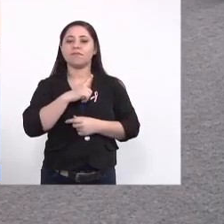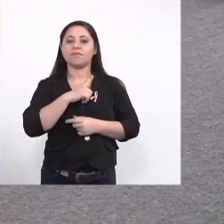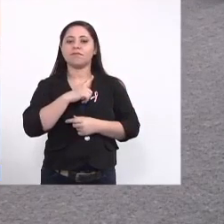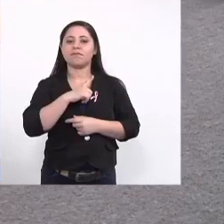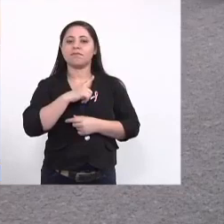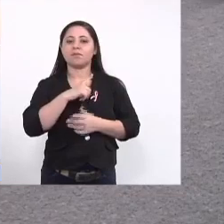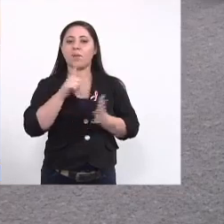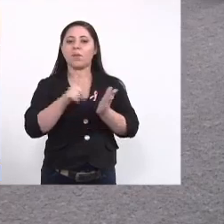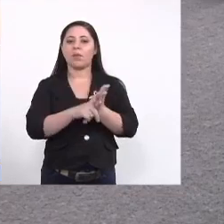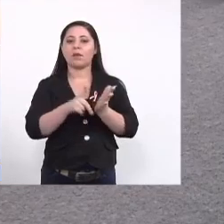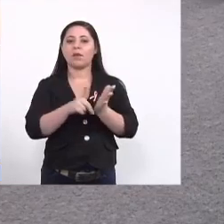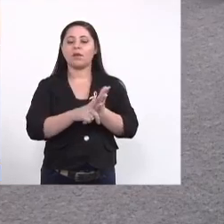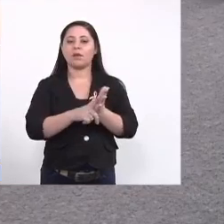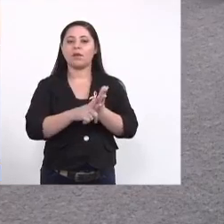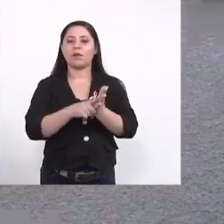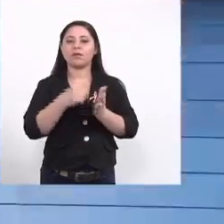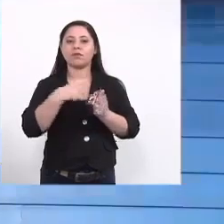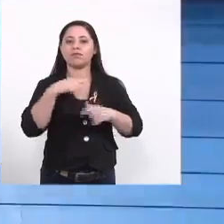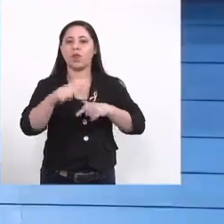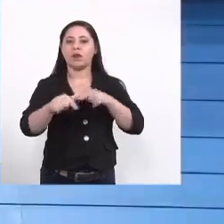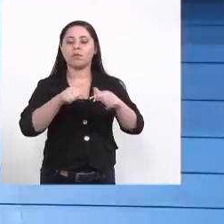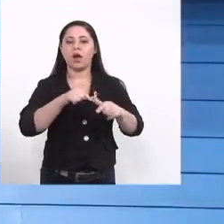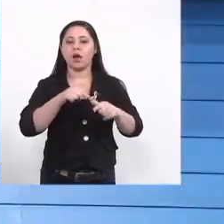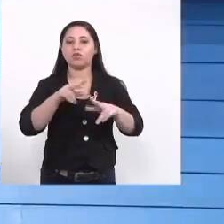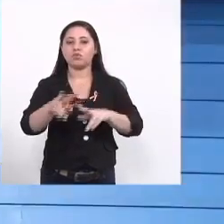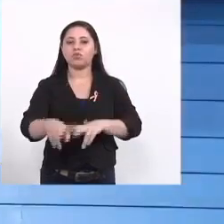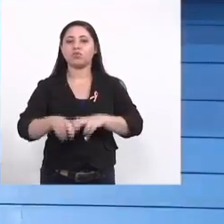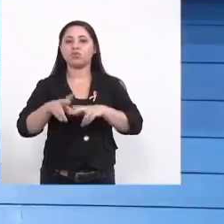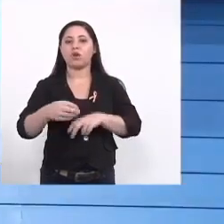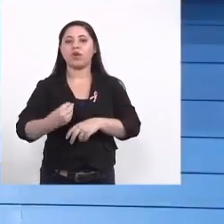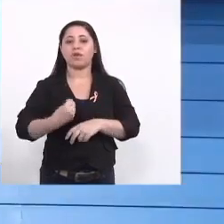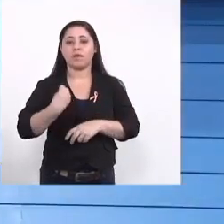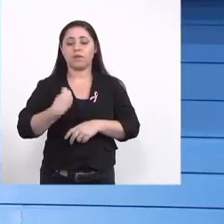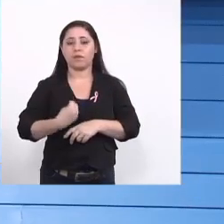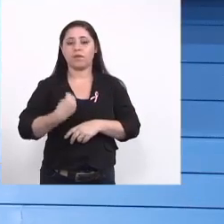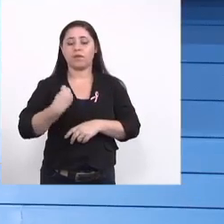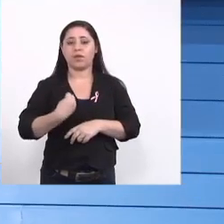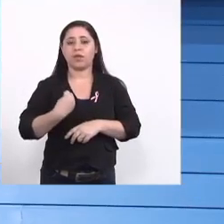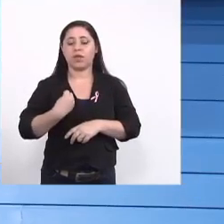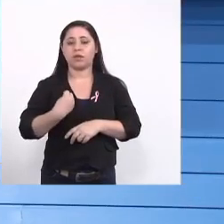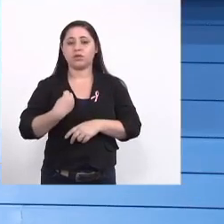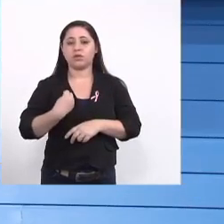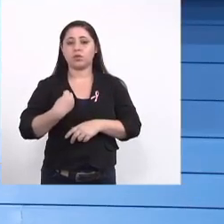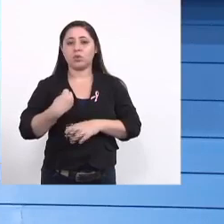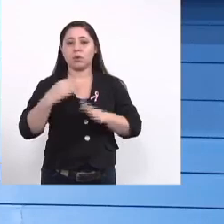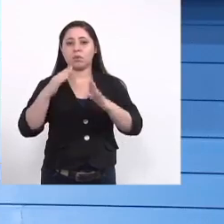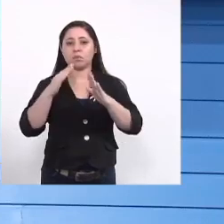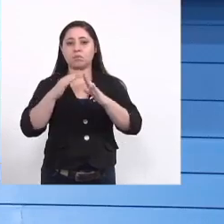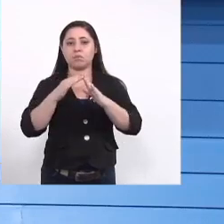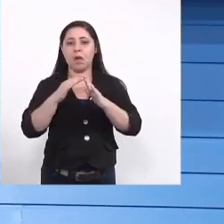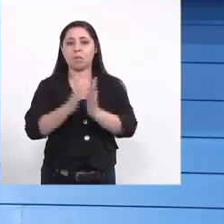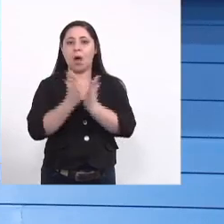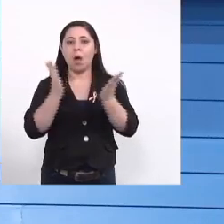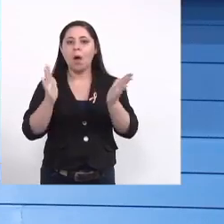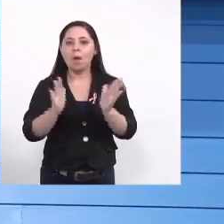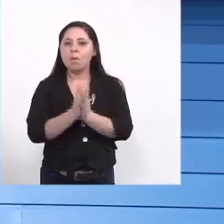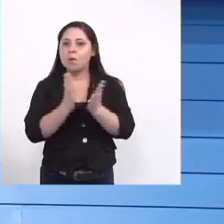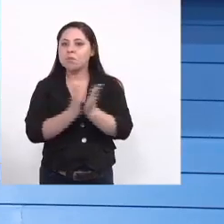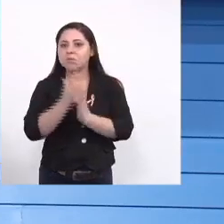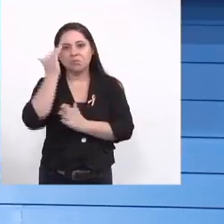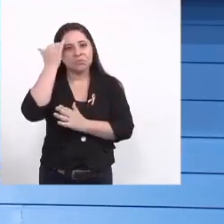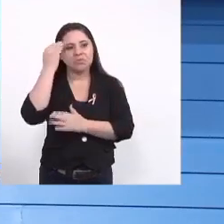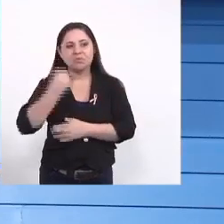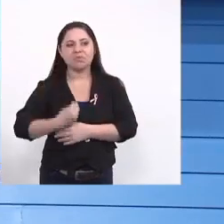eu trabalho diretamente no campo eu estou vivendo uma realidade da periferia que eu não entendo essa realidade que o senhor vive lá